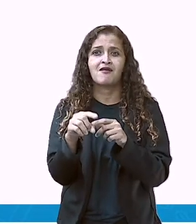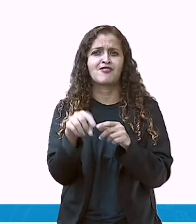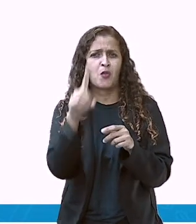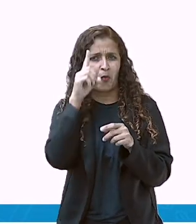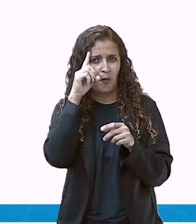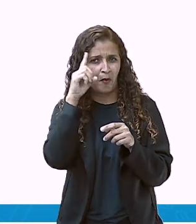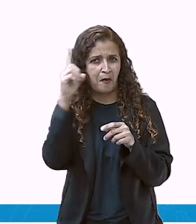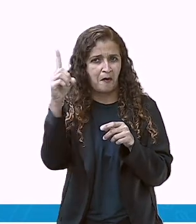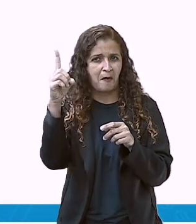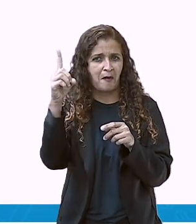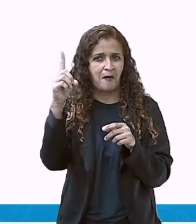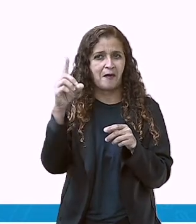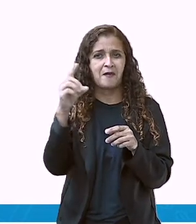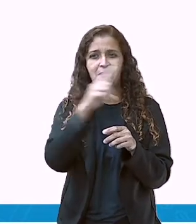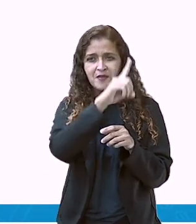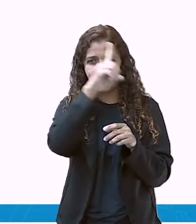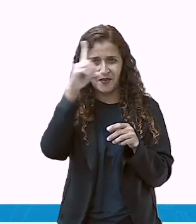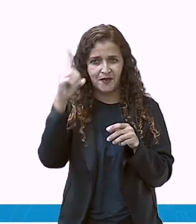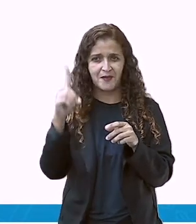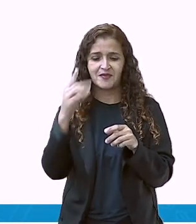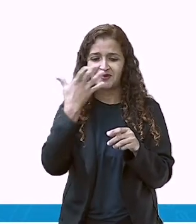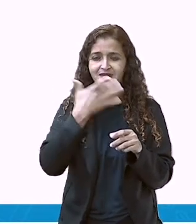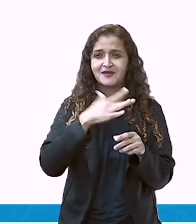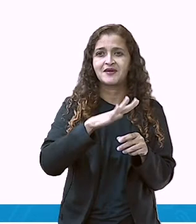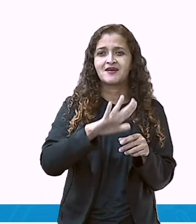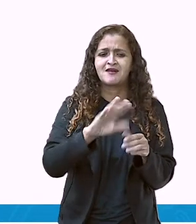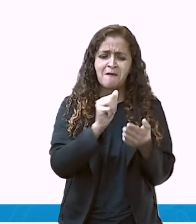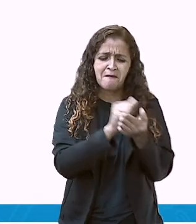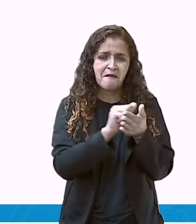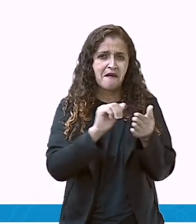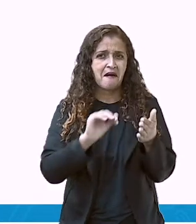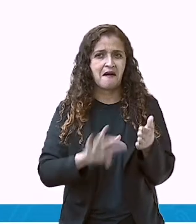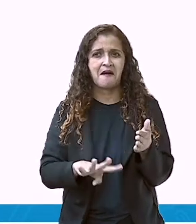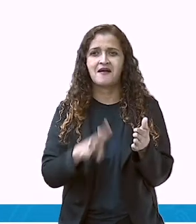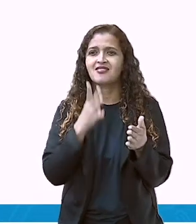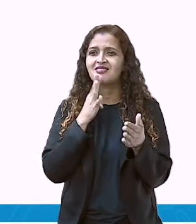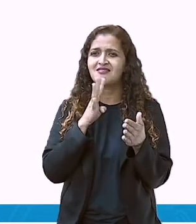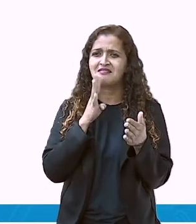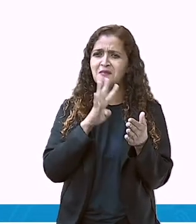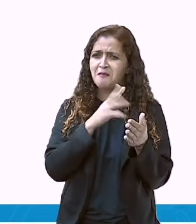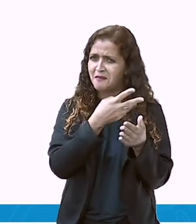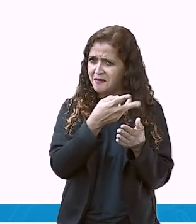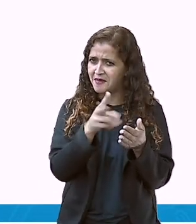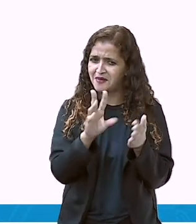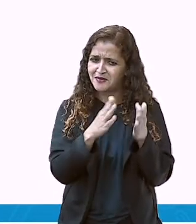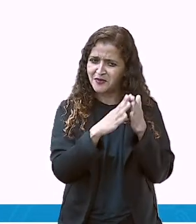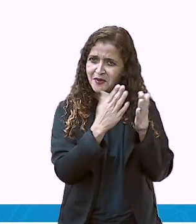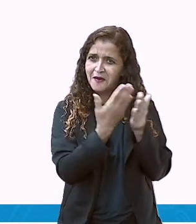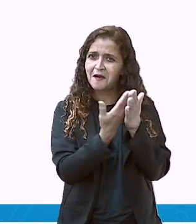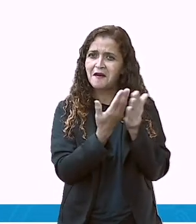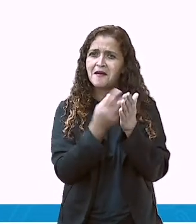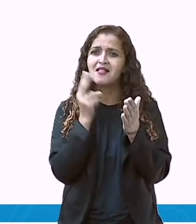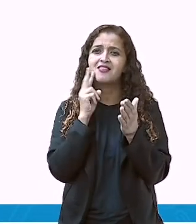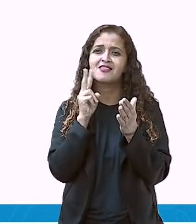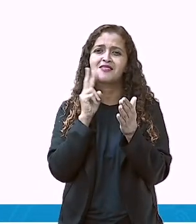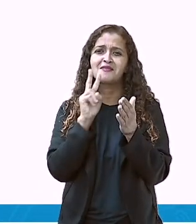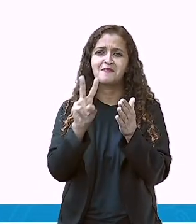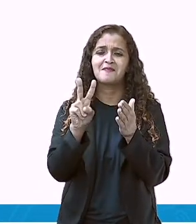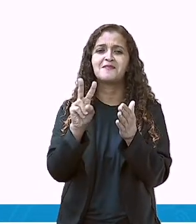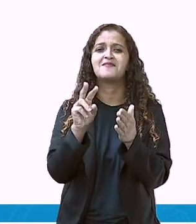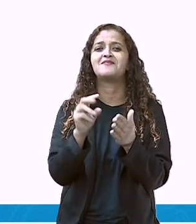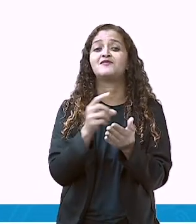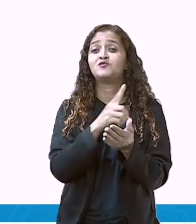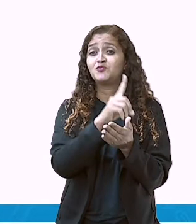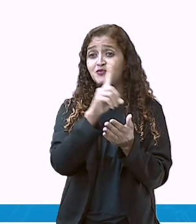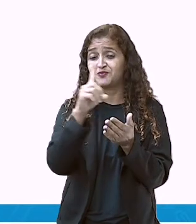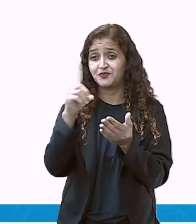Todo mundo fica feliz. Tem muitas atividades legais diferenciadas na nossa escola, não é isso? É o mês de outubro.